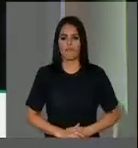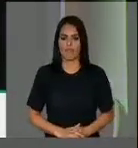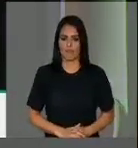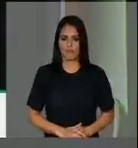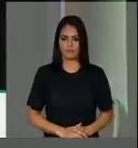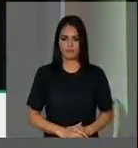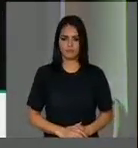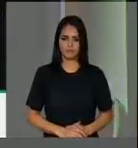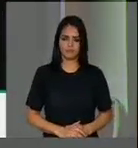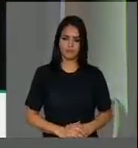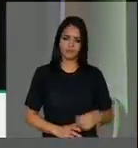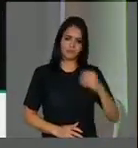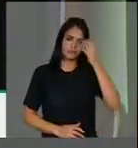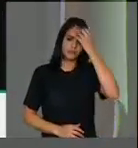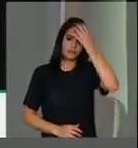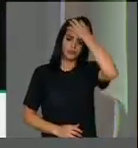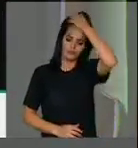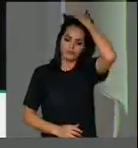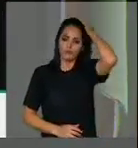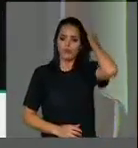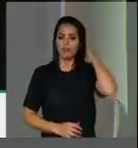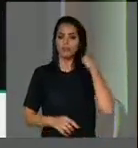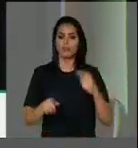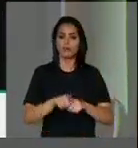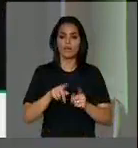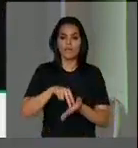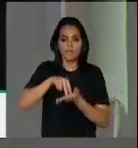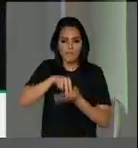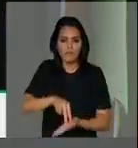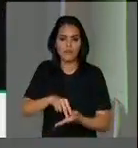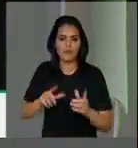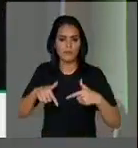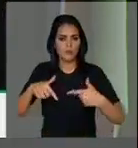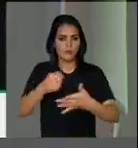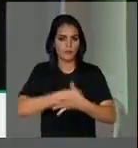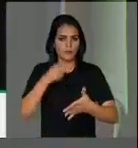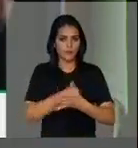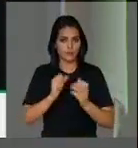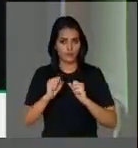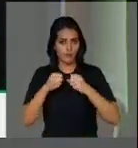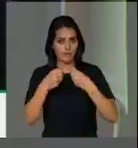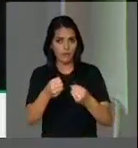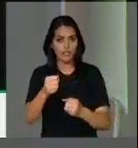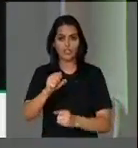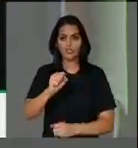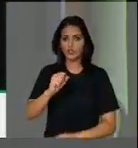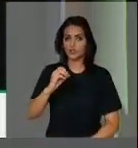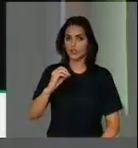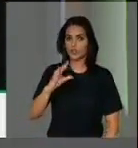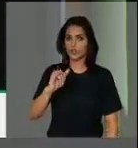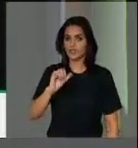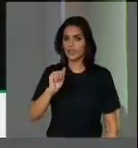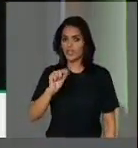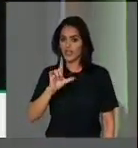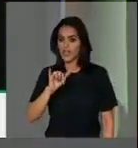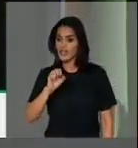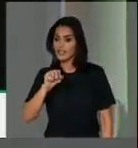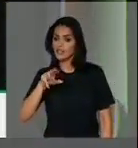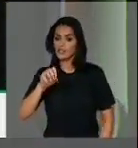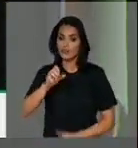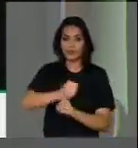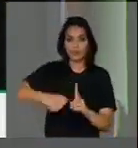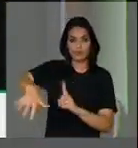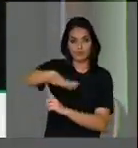do Brasil e, acima de tudo, mantendo firme a sua bandeira em defesa do socialismo. Não do socialismo atrasado, mas do